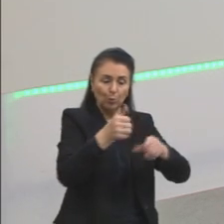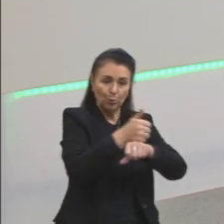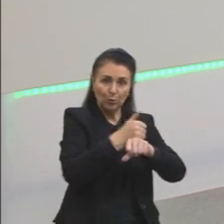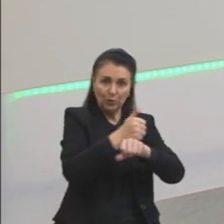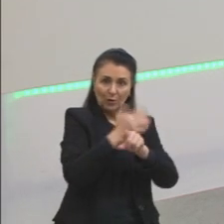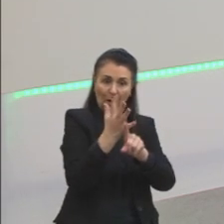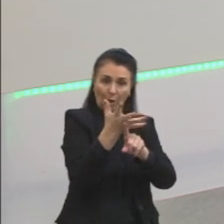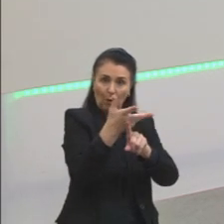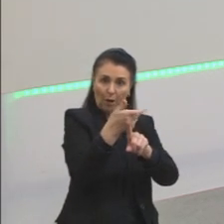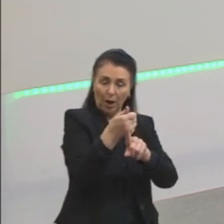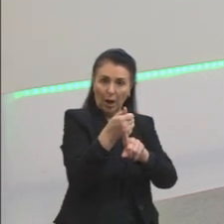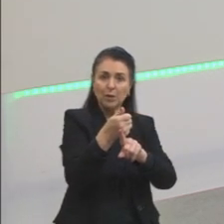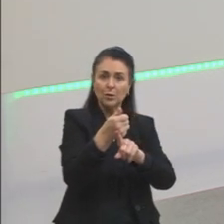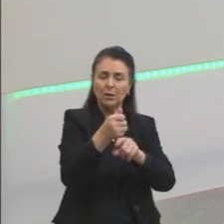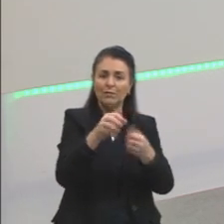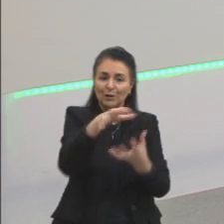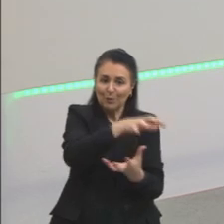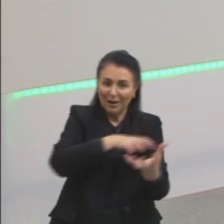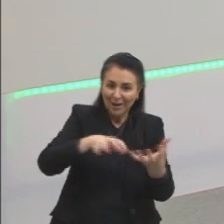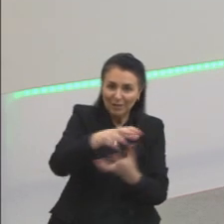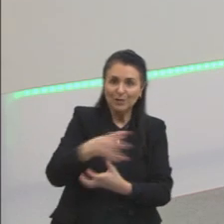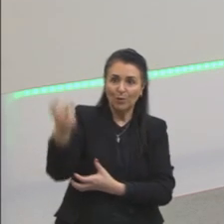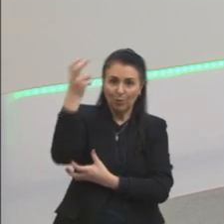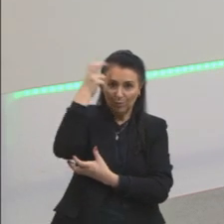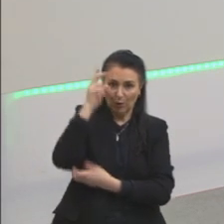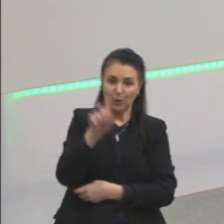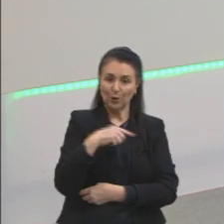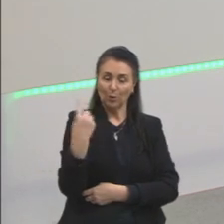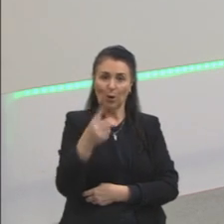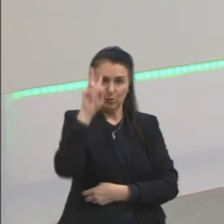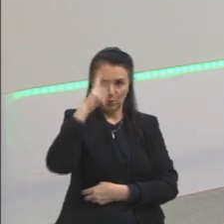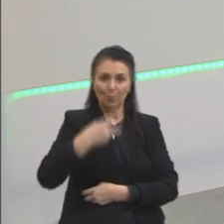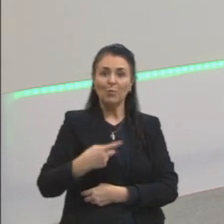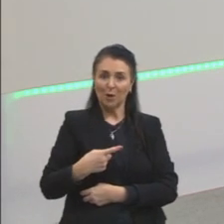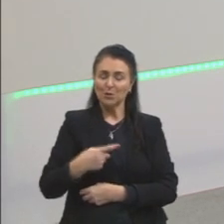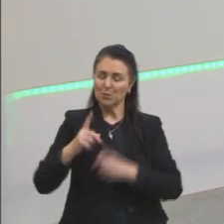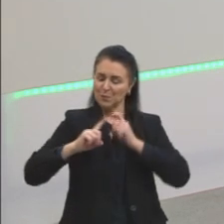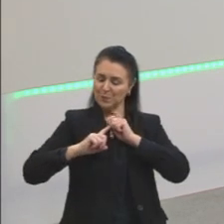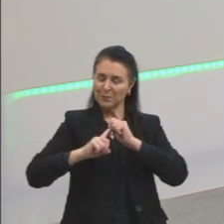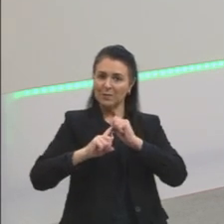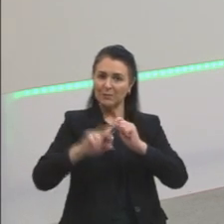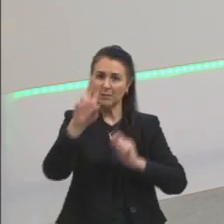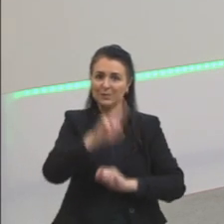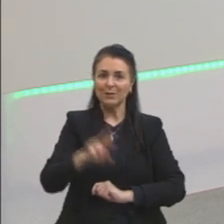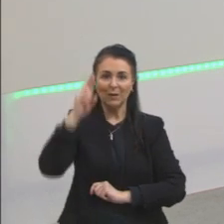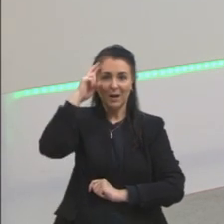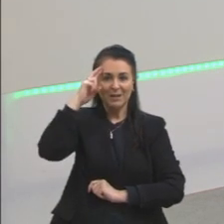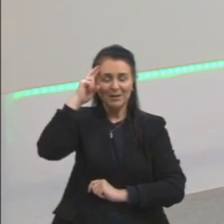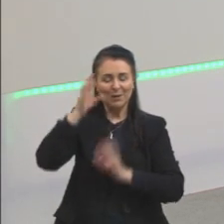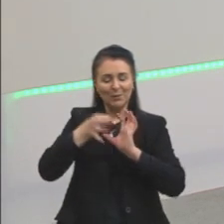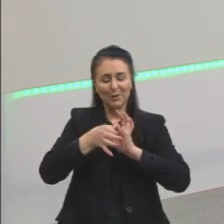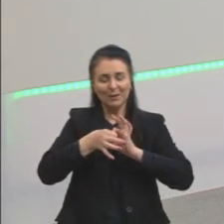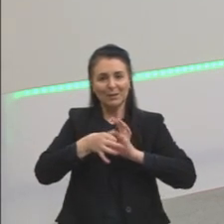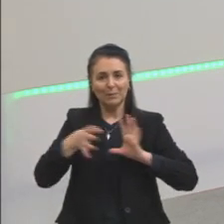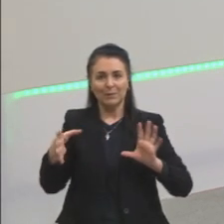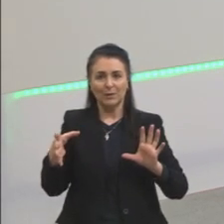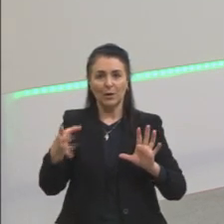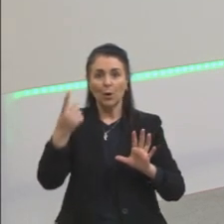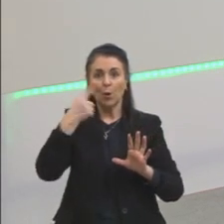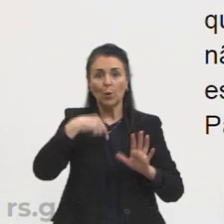revolução cultural em que o ser humano é ator através da sua razão e liberdade. outra questão,